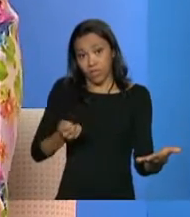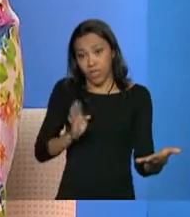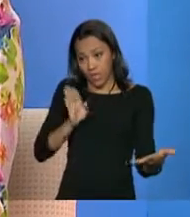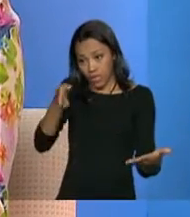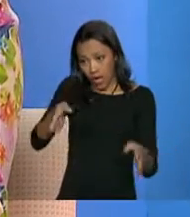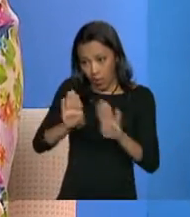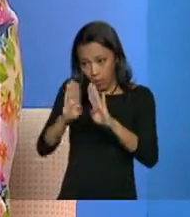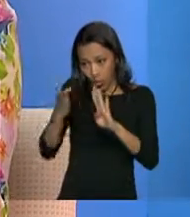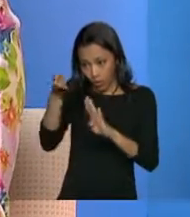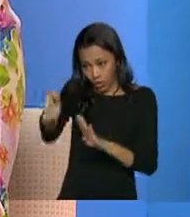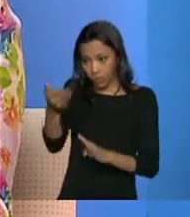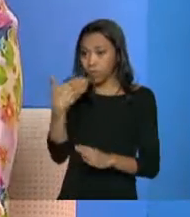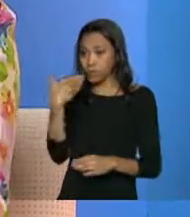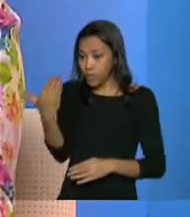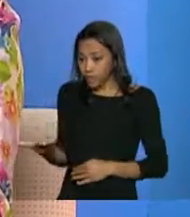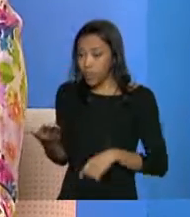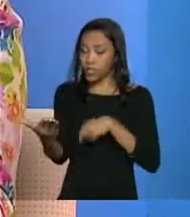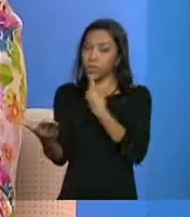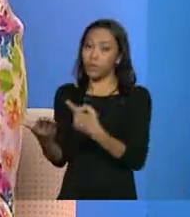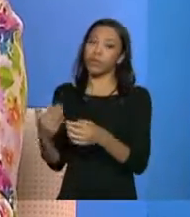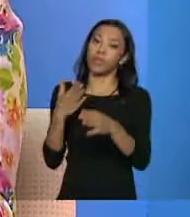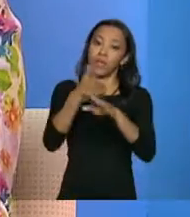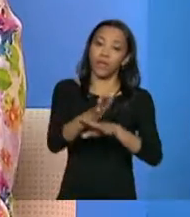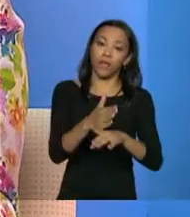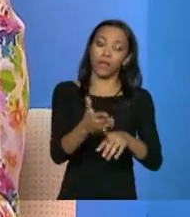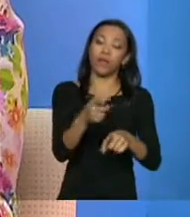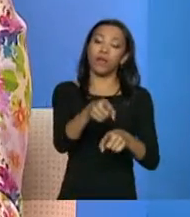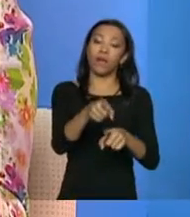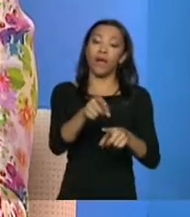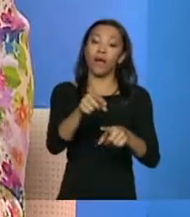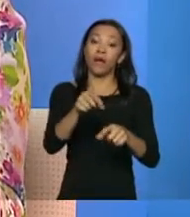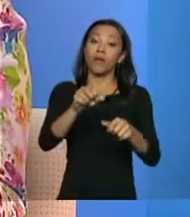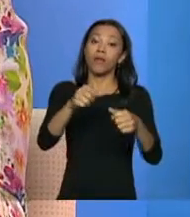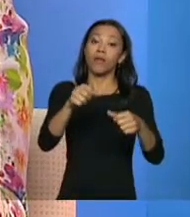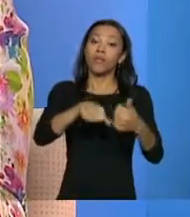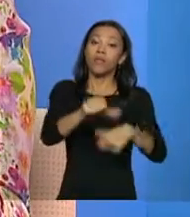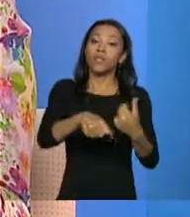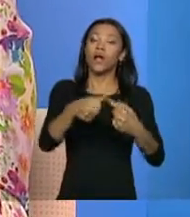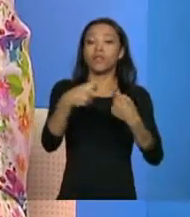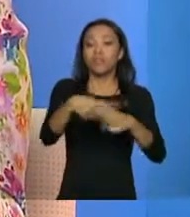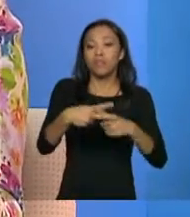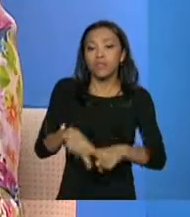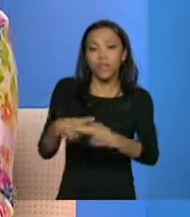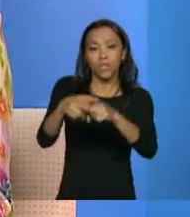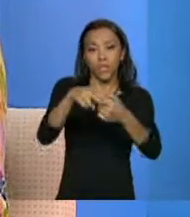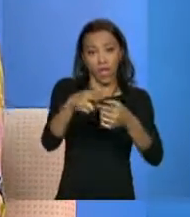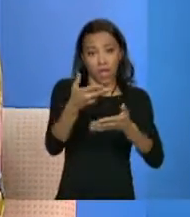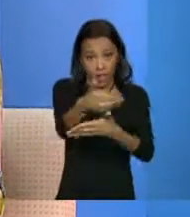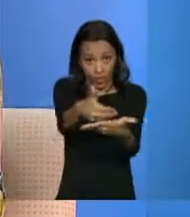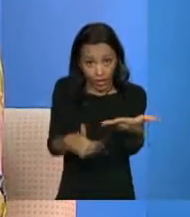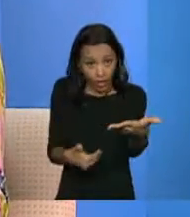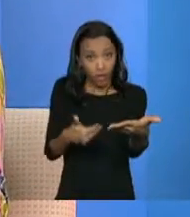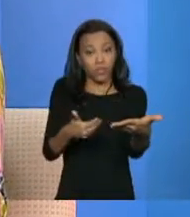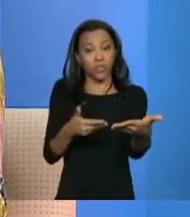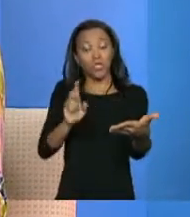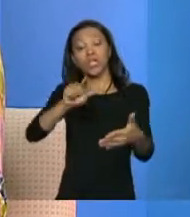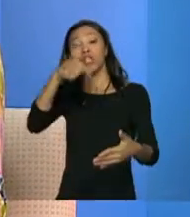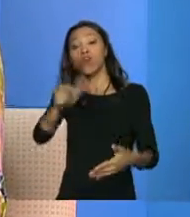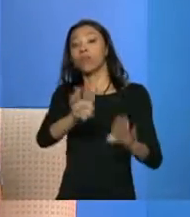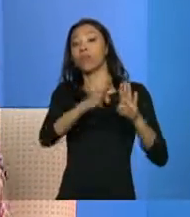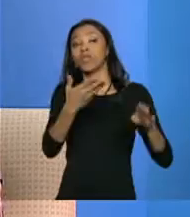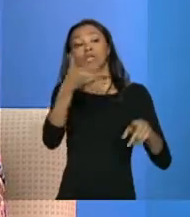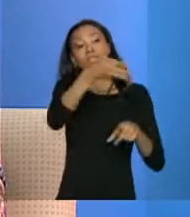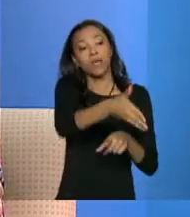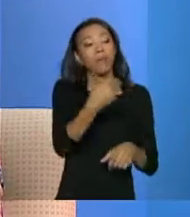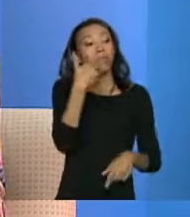e entrar nessa portinha para fazer a atualização cadastral, o Cadastro Único, né? E entrar em todas as portinhas para fazer o pedido do programa?